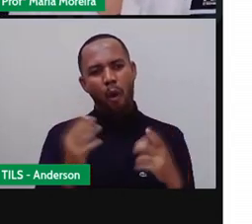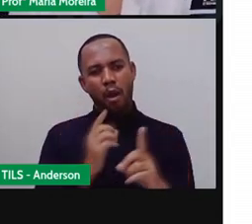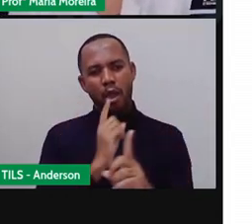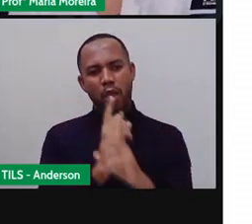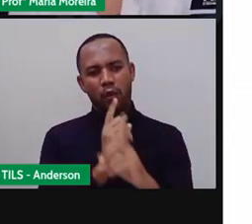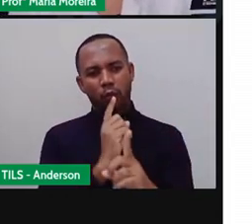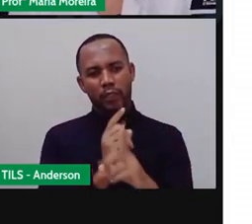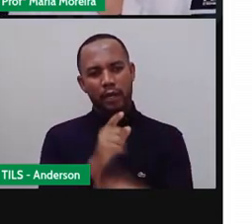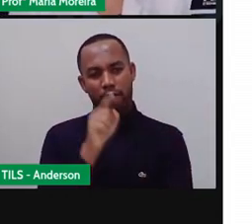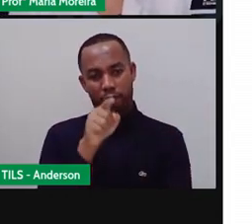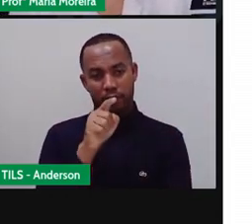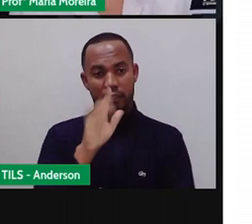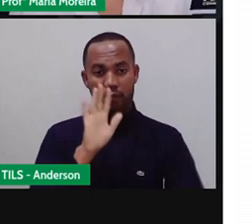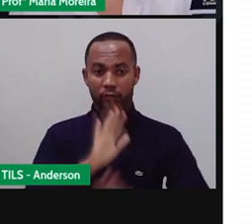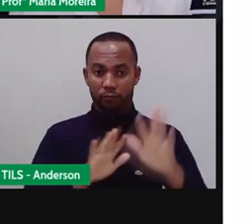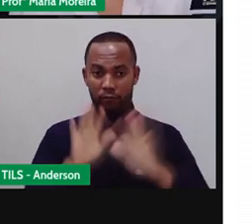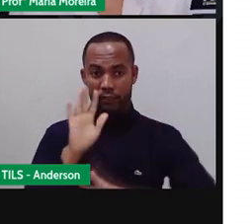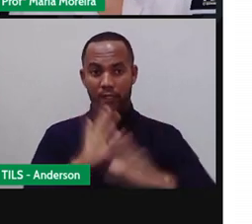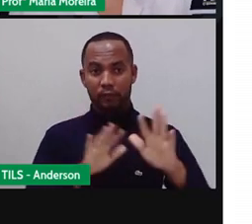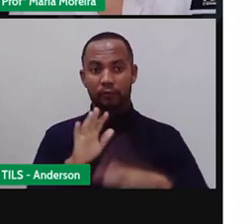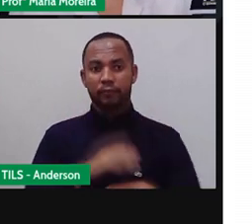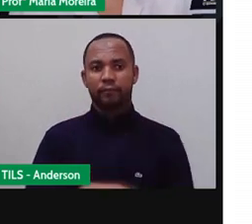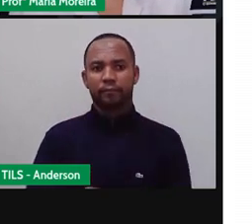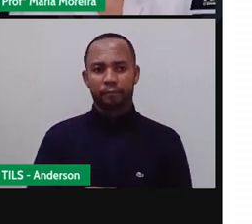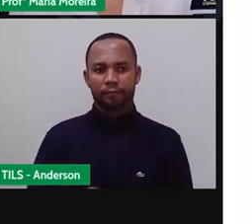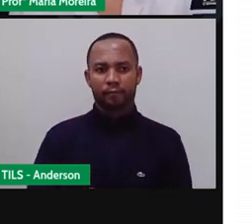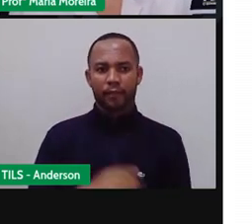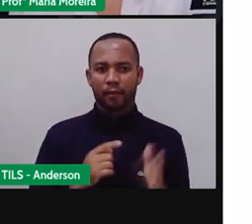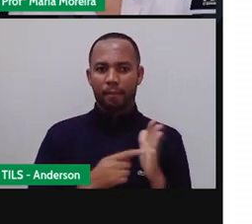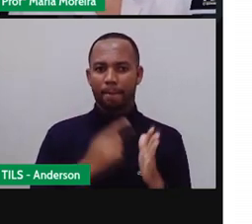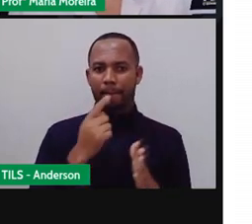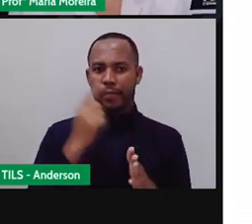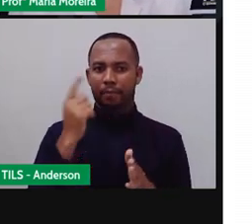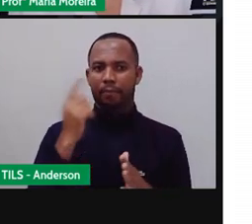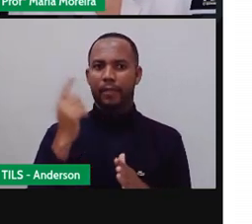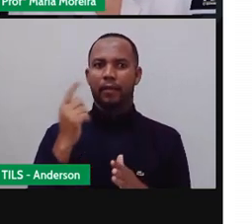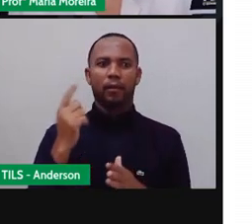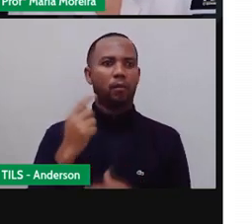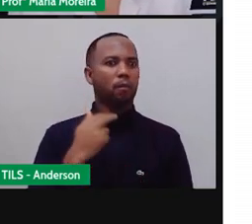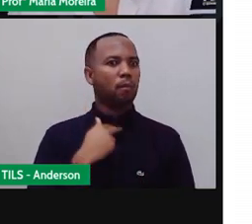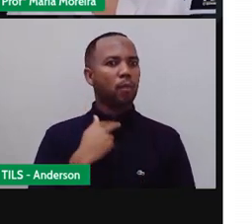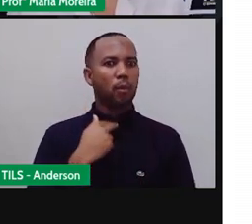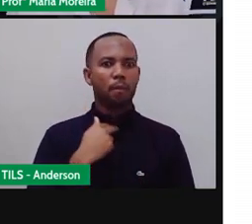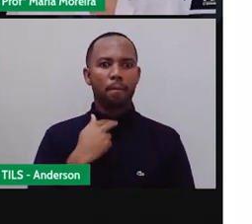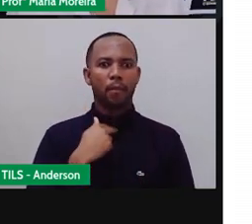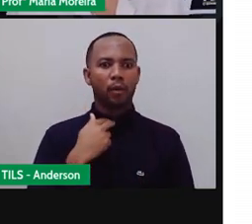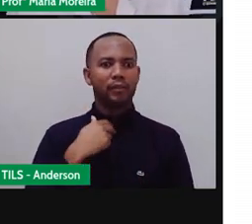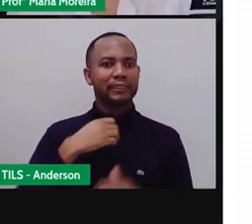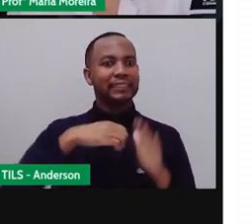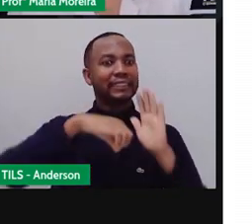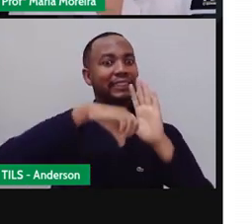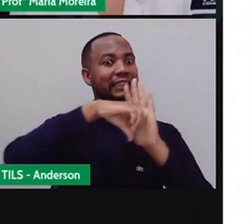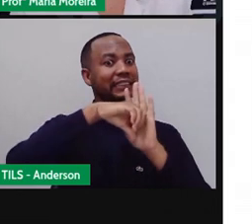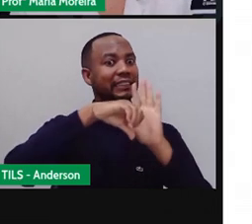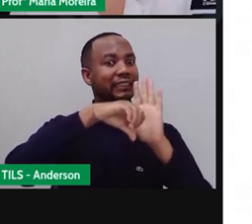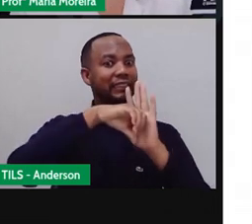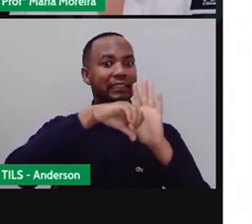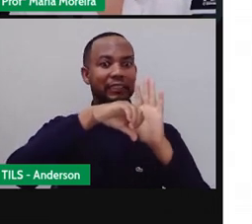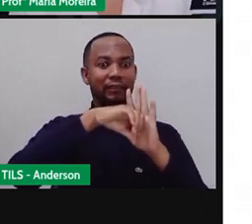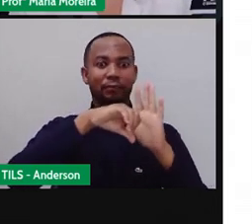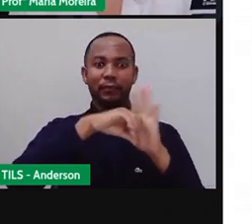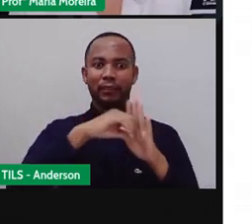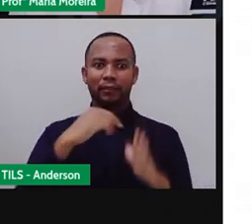vocês. E aí entendam, né, primeiro, pedofilia é crime e se essa pessoa está tentando manter